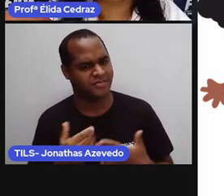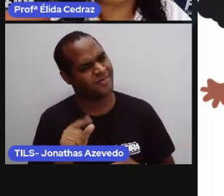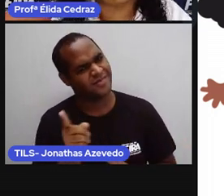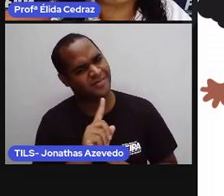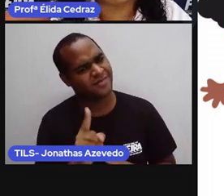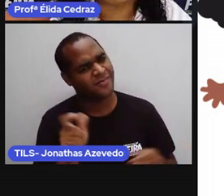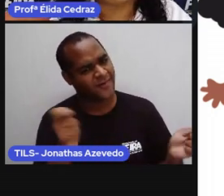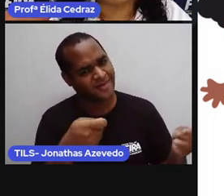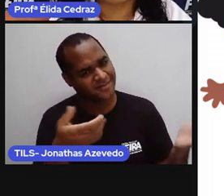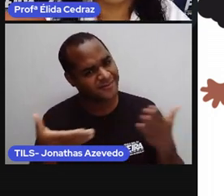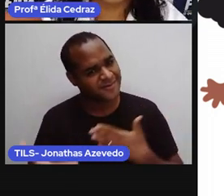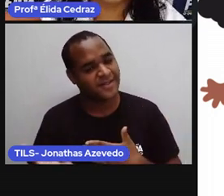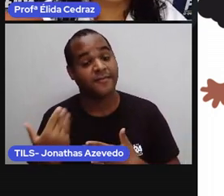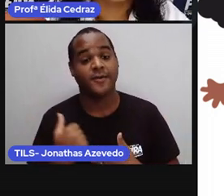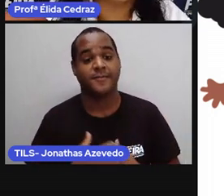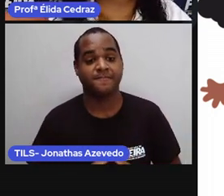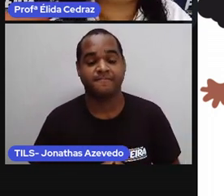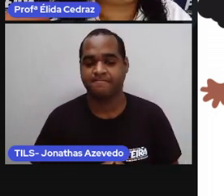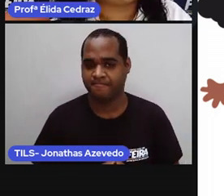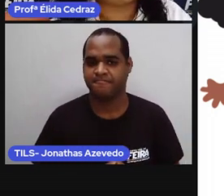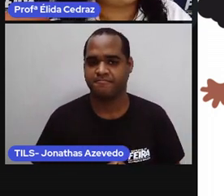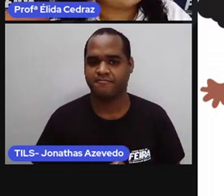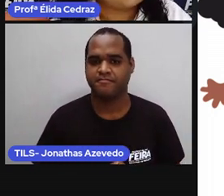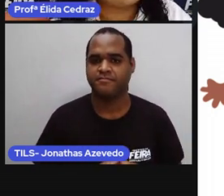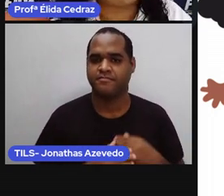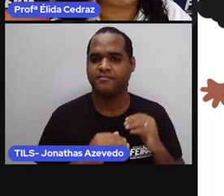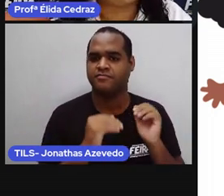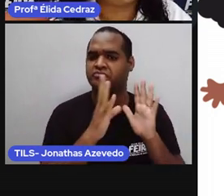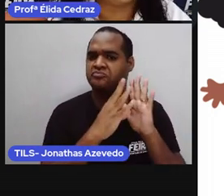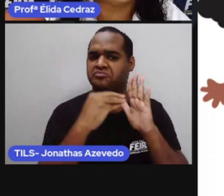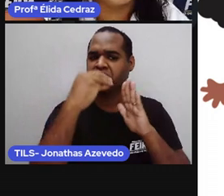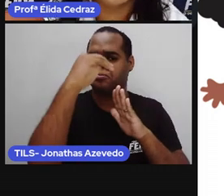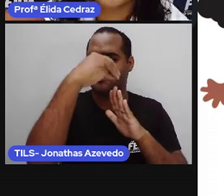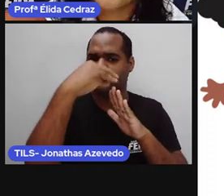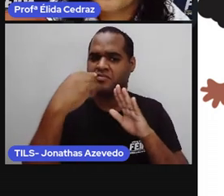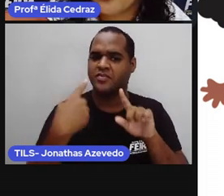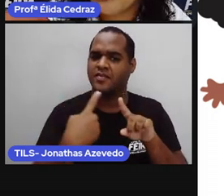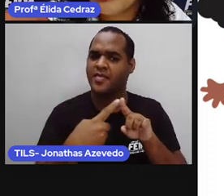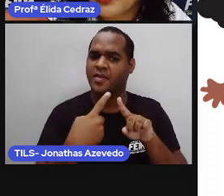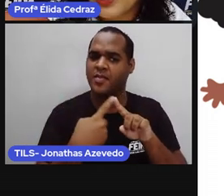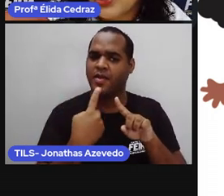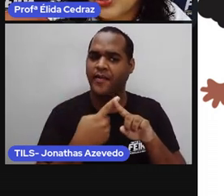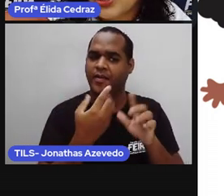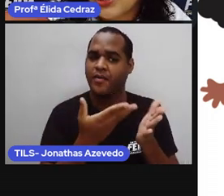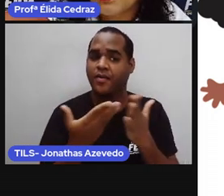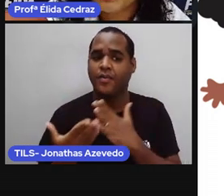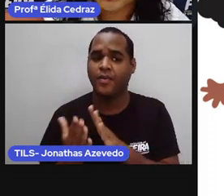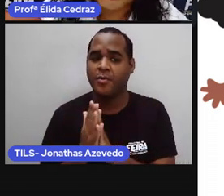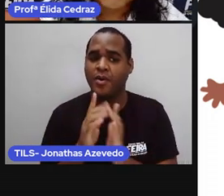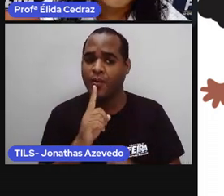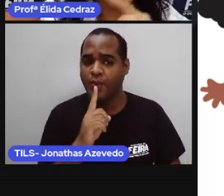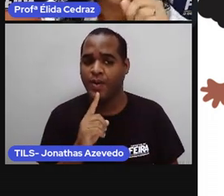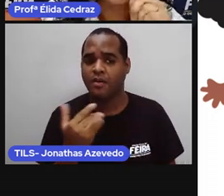Ô, Pró, por que que tem um calendário do lado do convite?